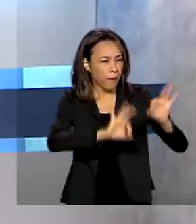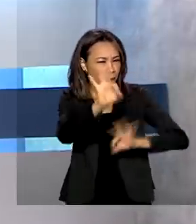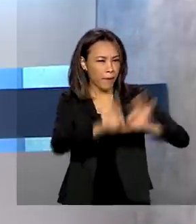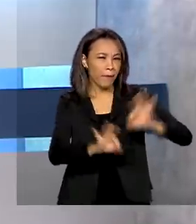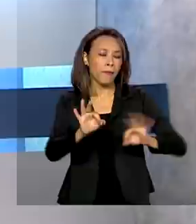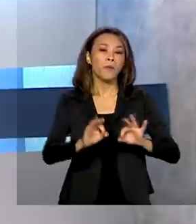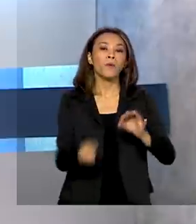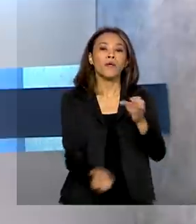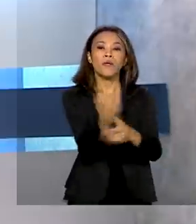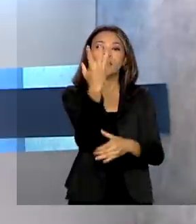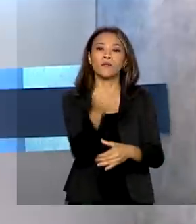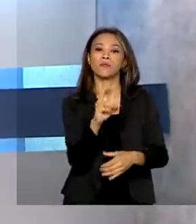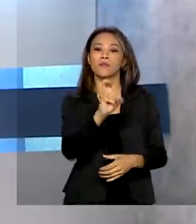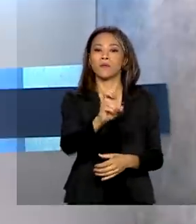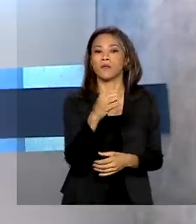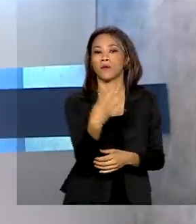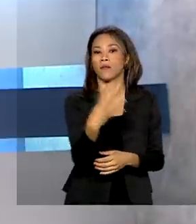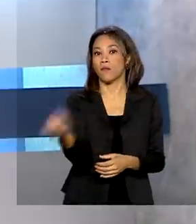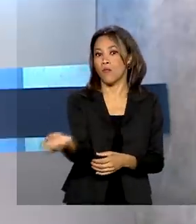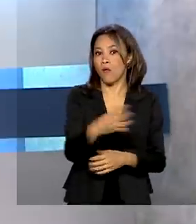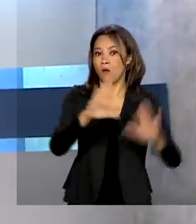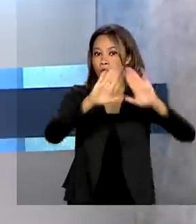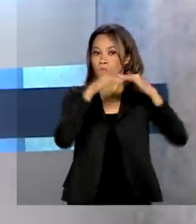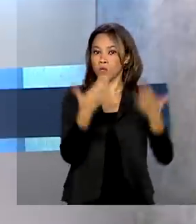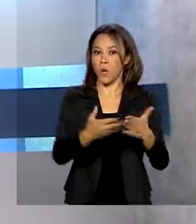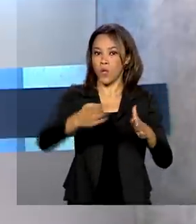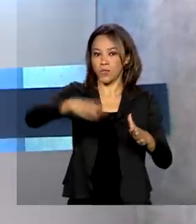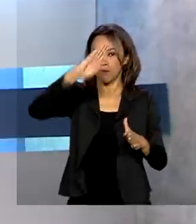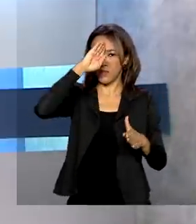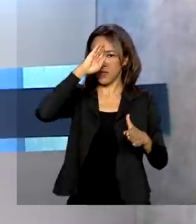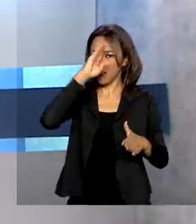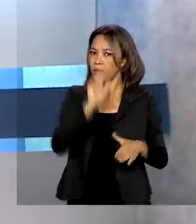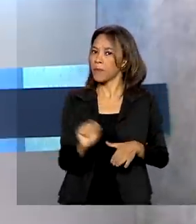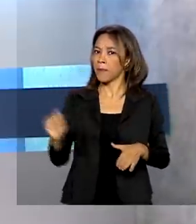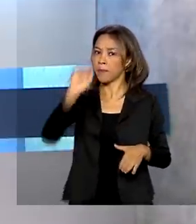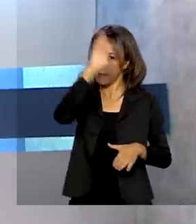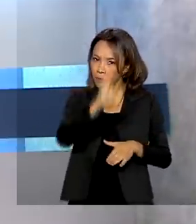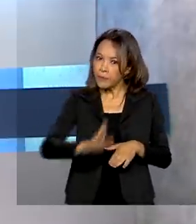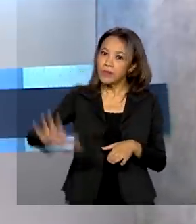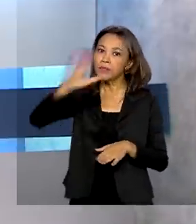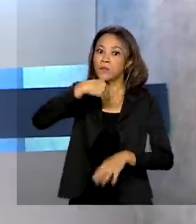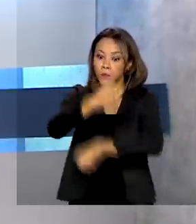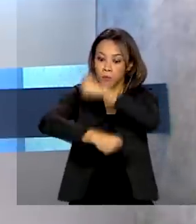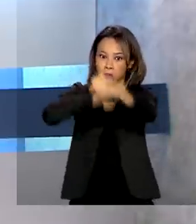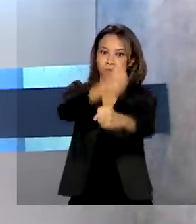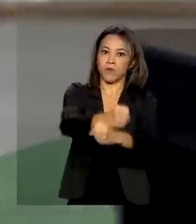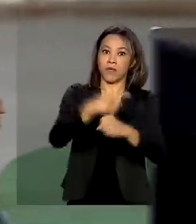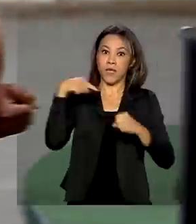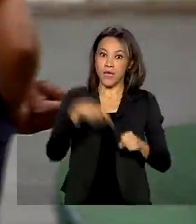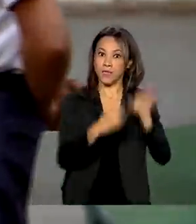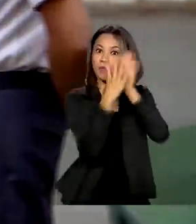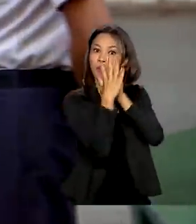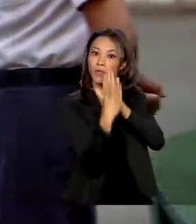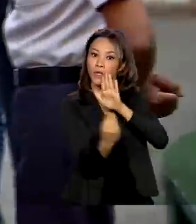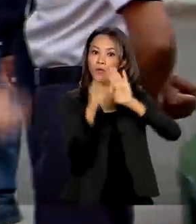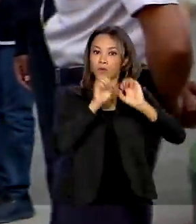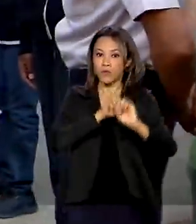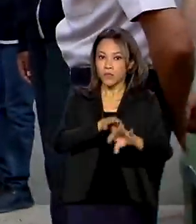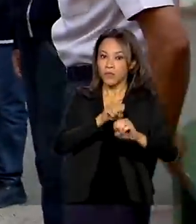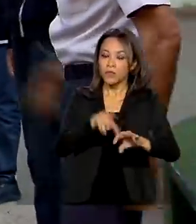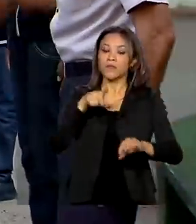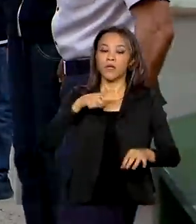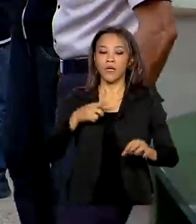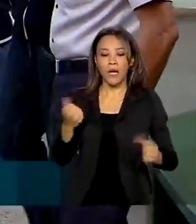54 novas escolas cívico-militares em todo o país no ano que vem. Esse modelo conta com apoio de